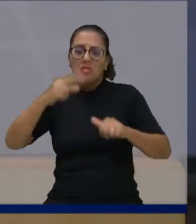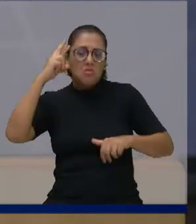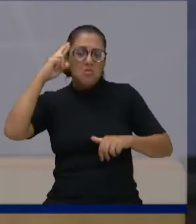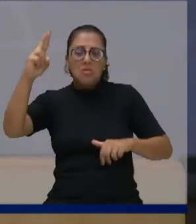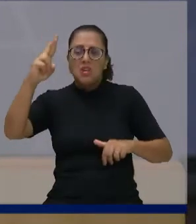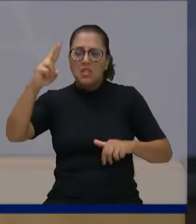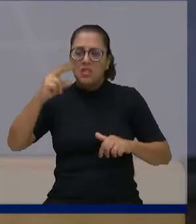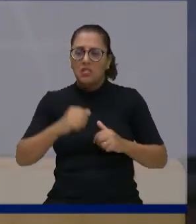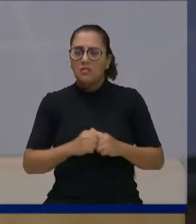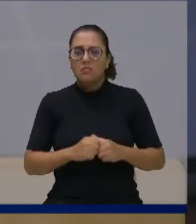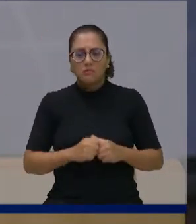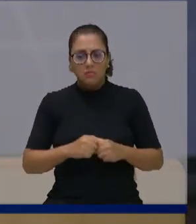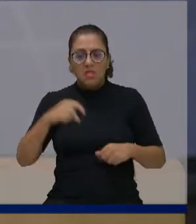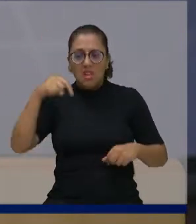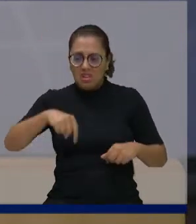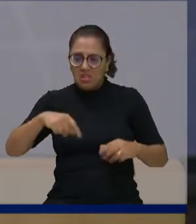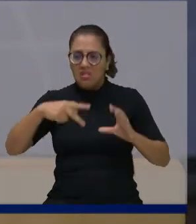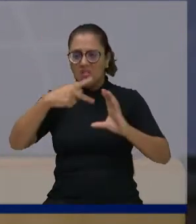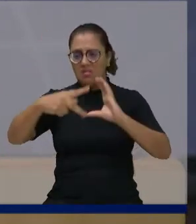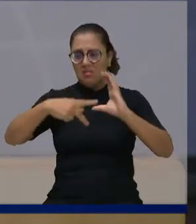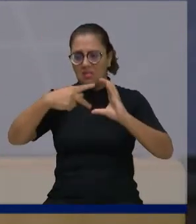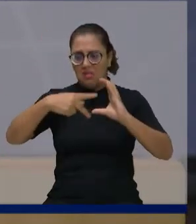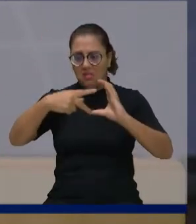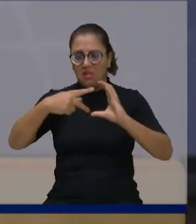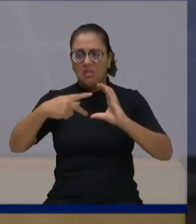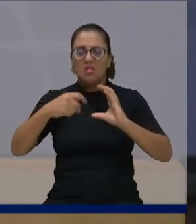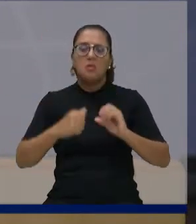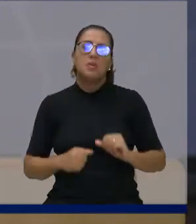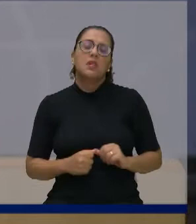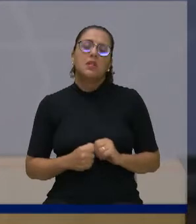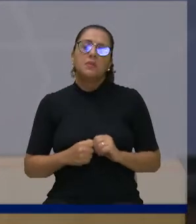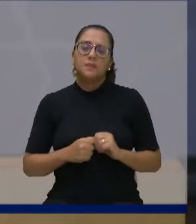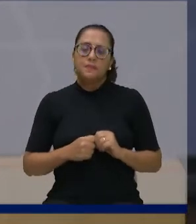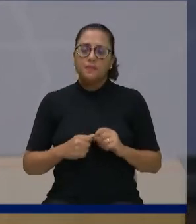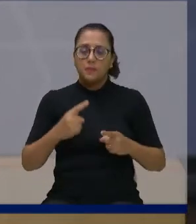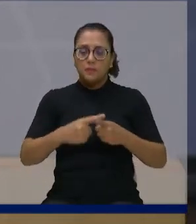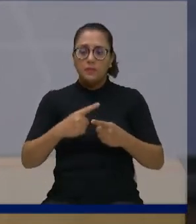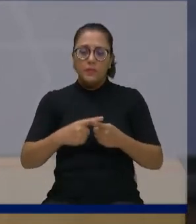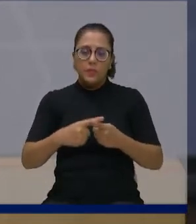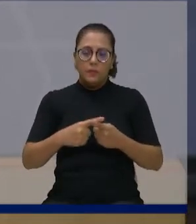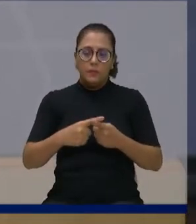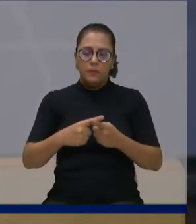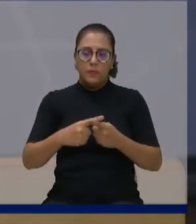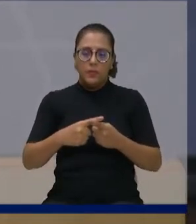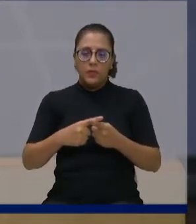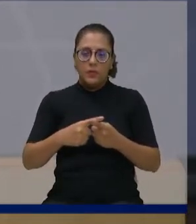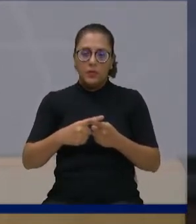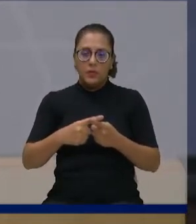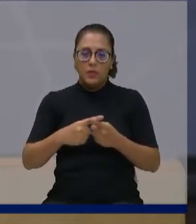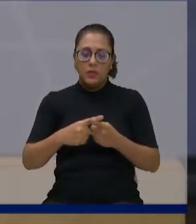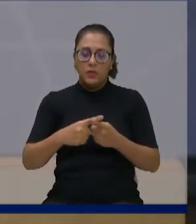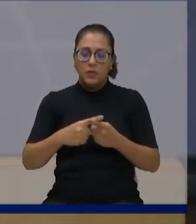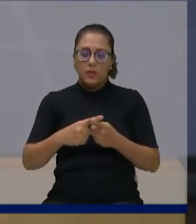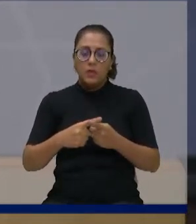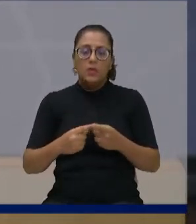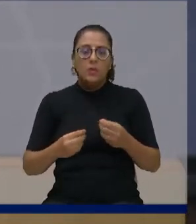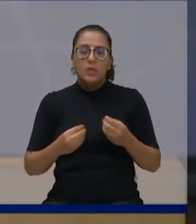nesta casa. Por quê? O ato viu